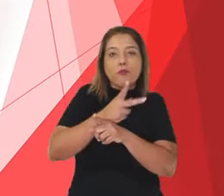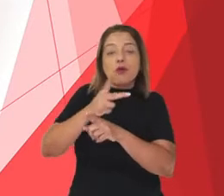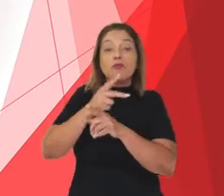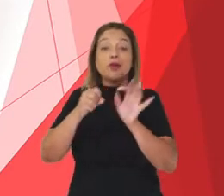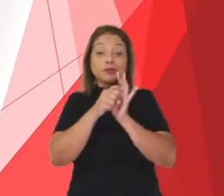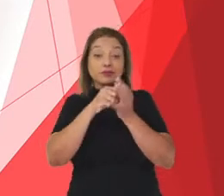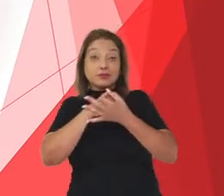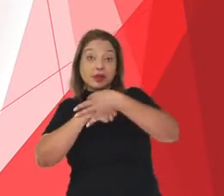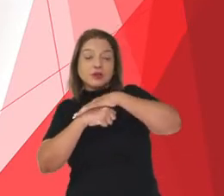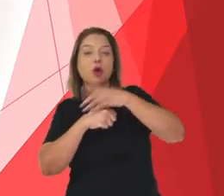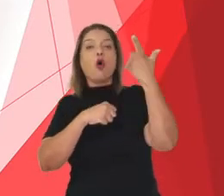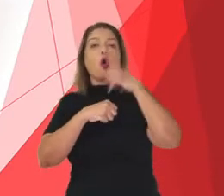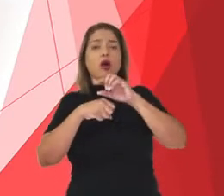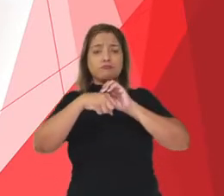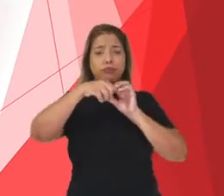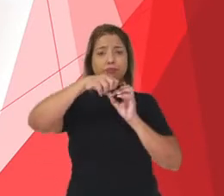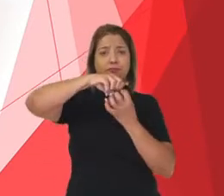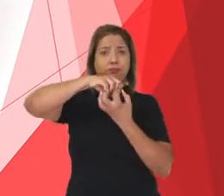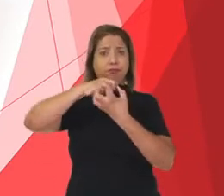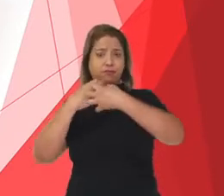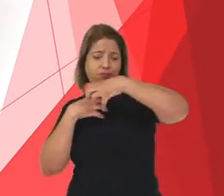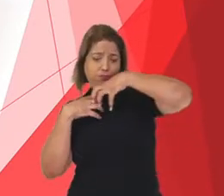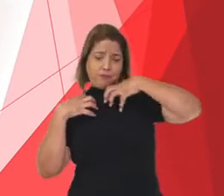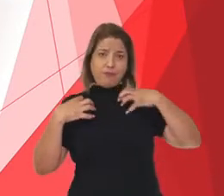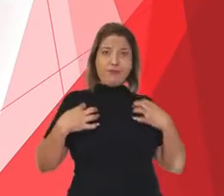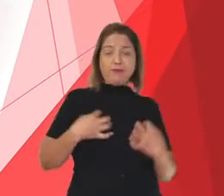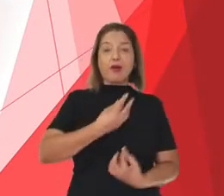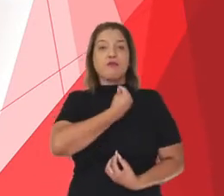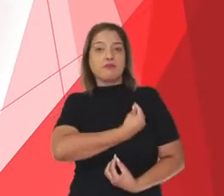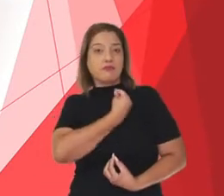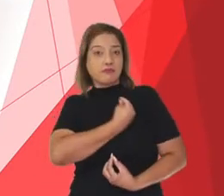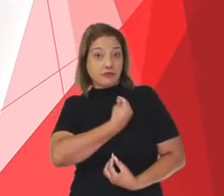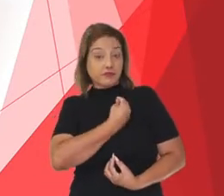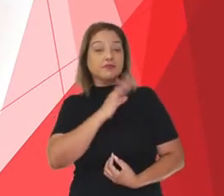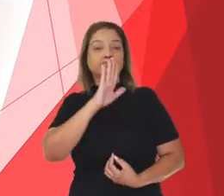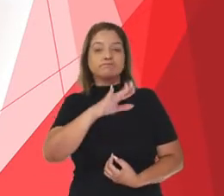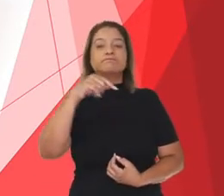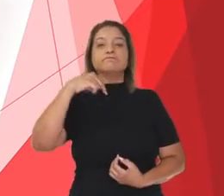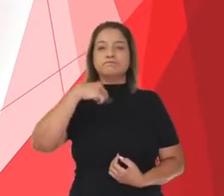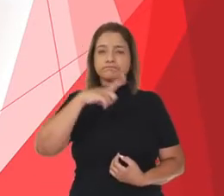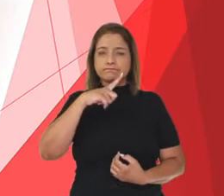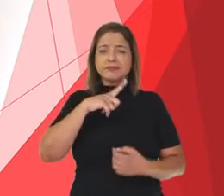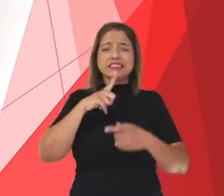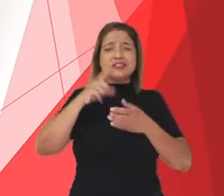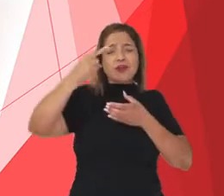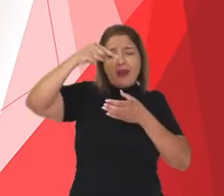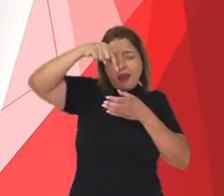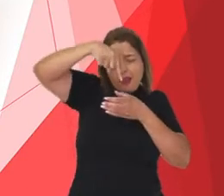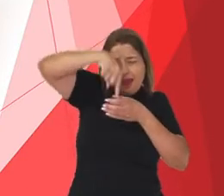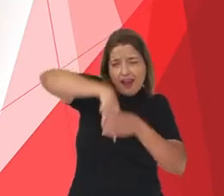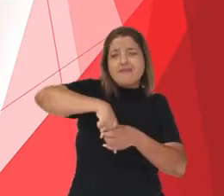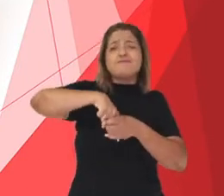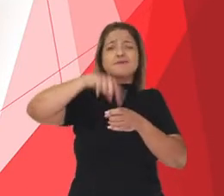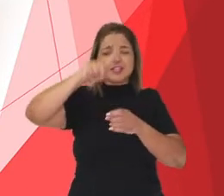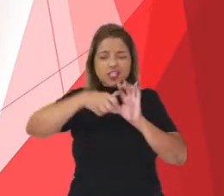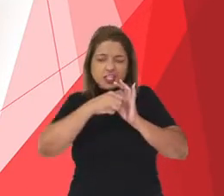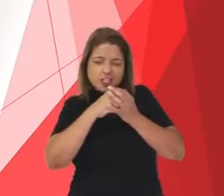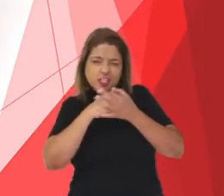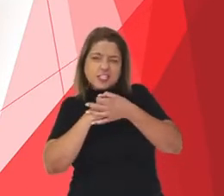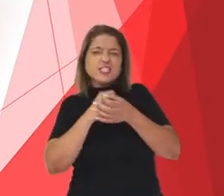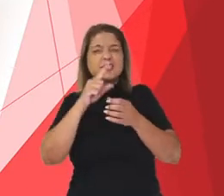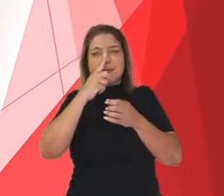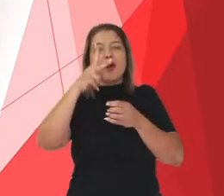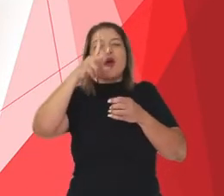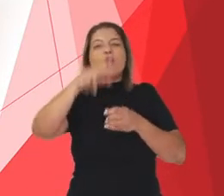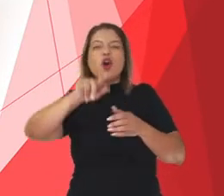possa se multiplicar e sobreviver. Para isso, ele se encaixa na superfície de uma célula, como uma chave